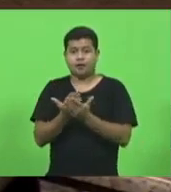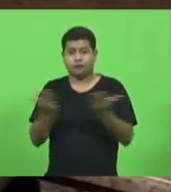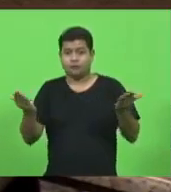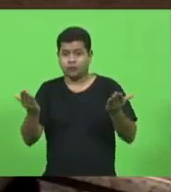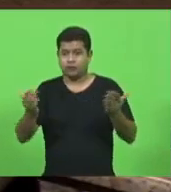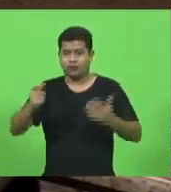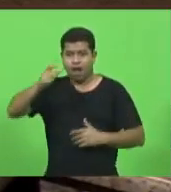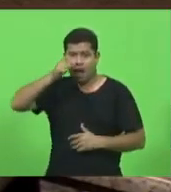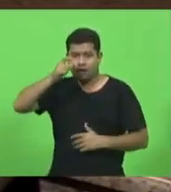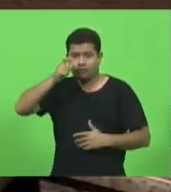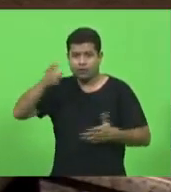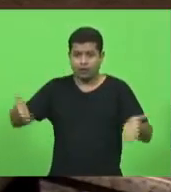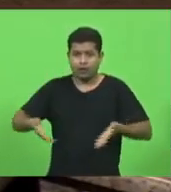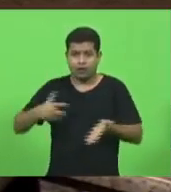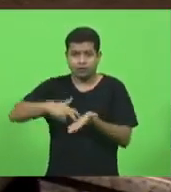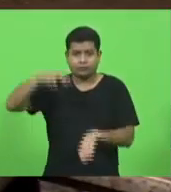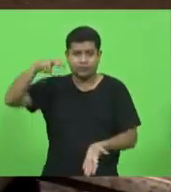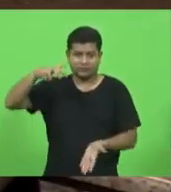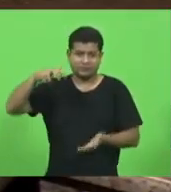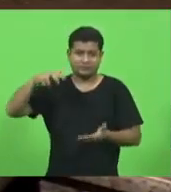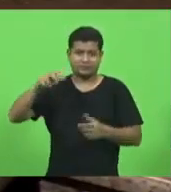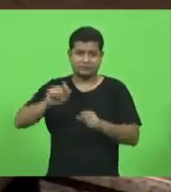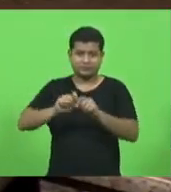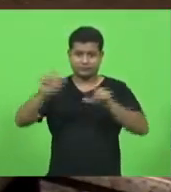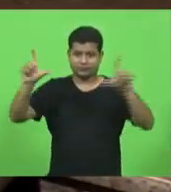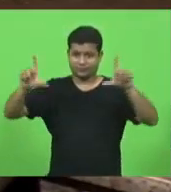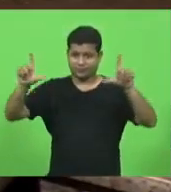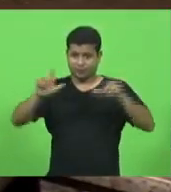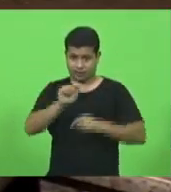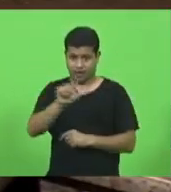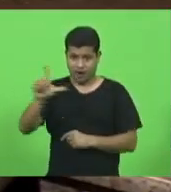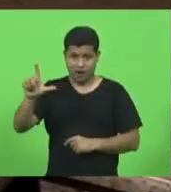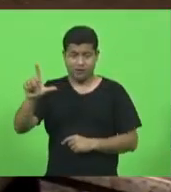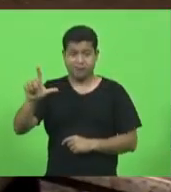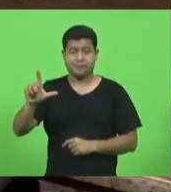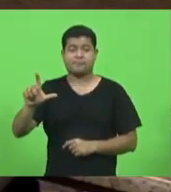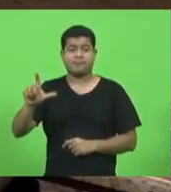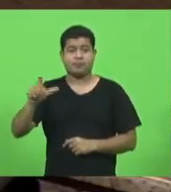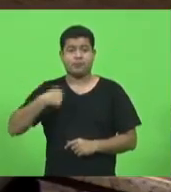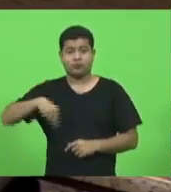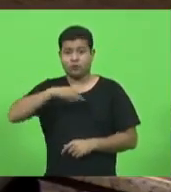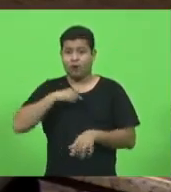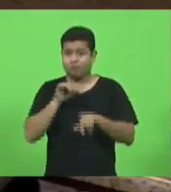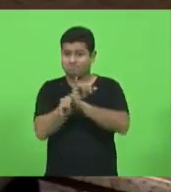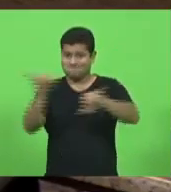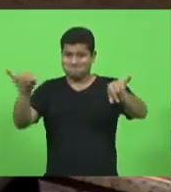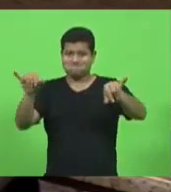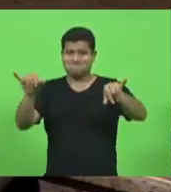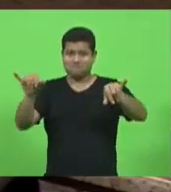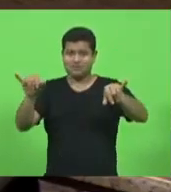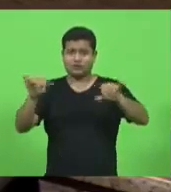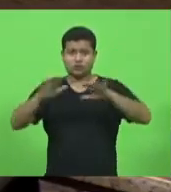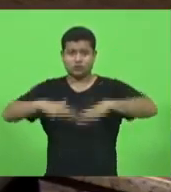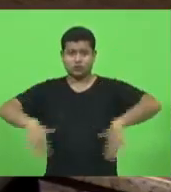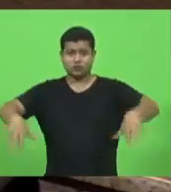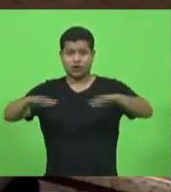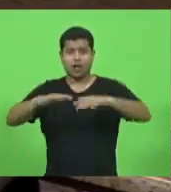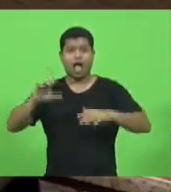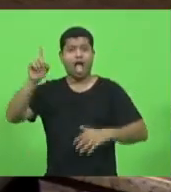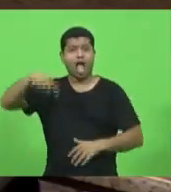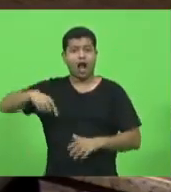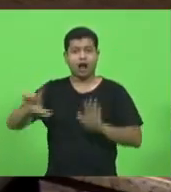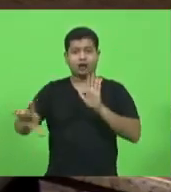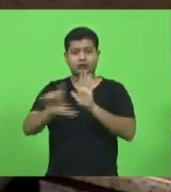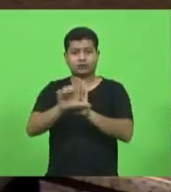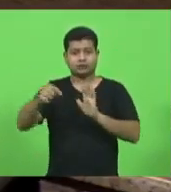nesta manhã pela TV TVAL, estamos informando a todos que é lei em Santa